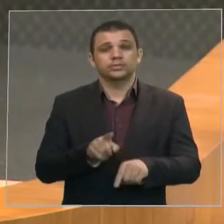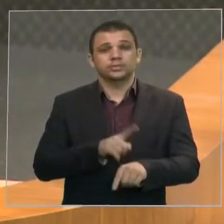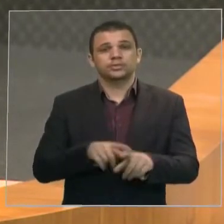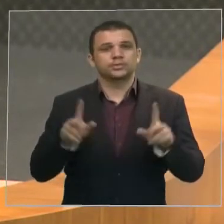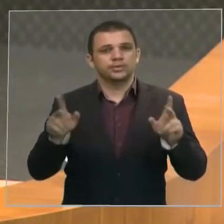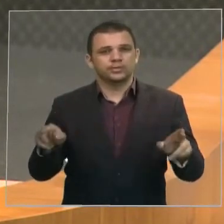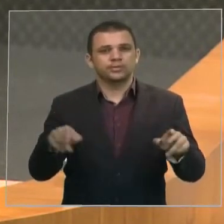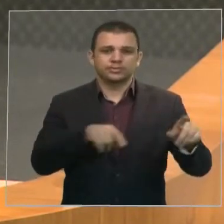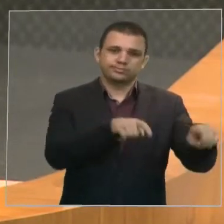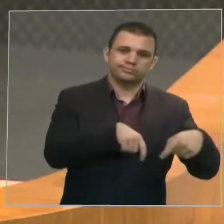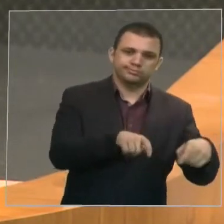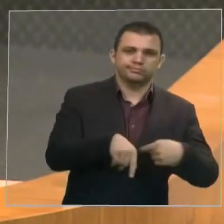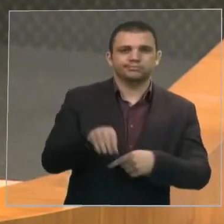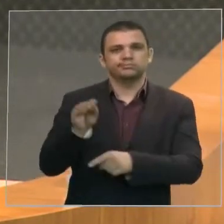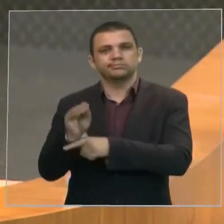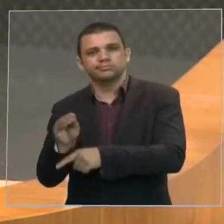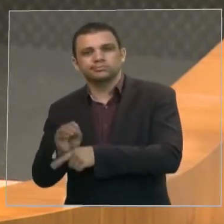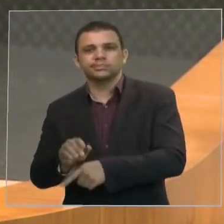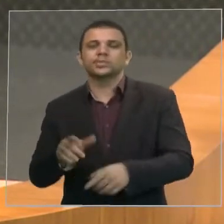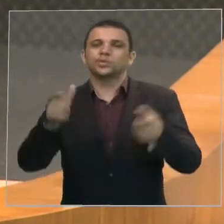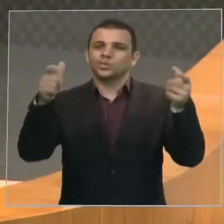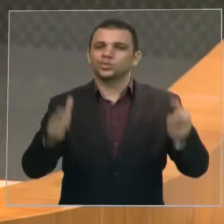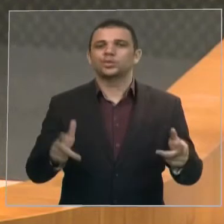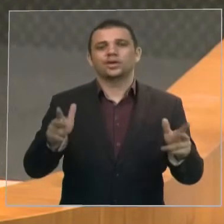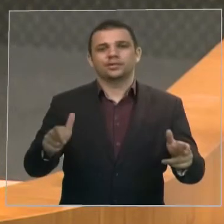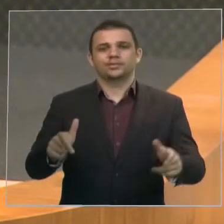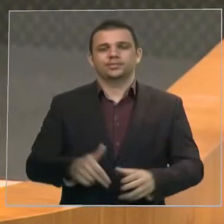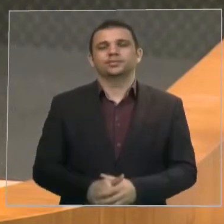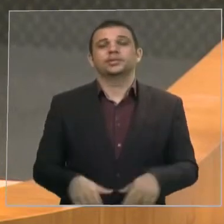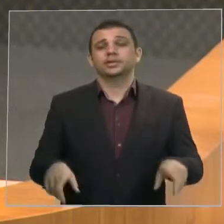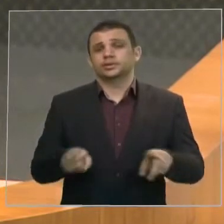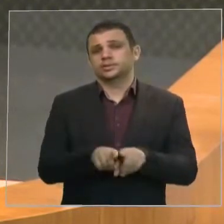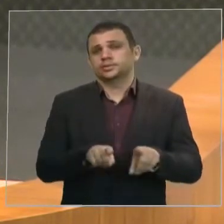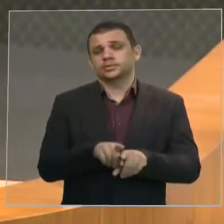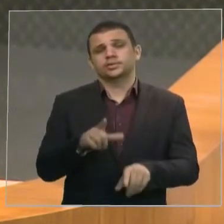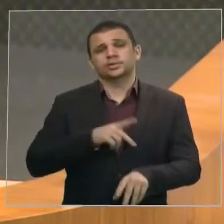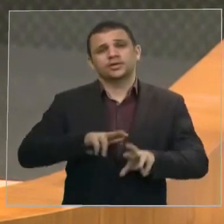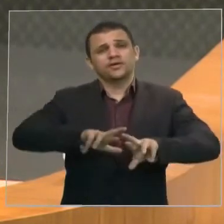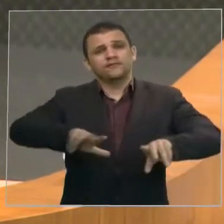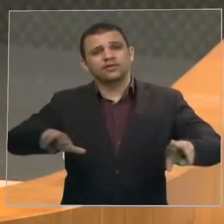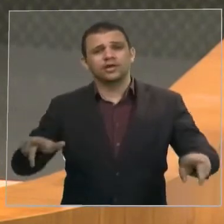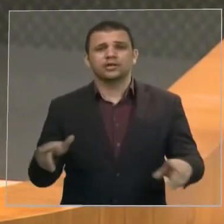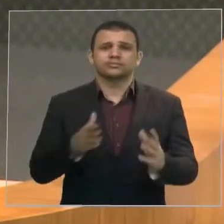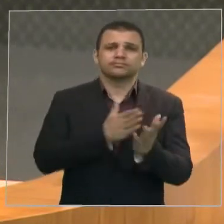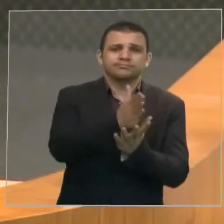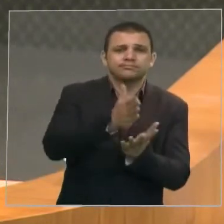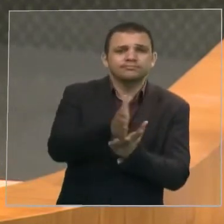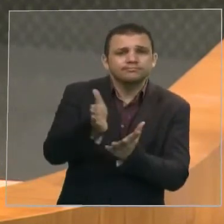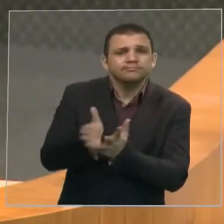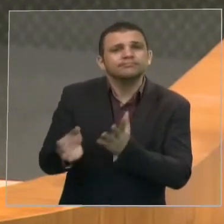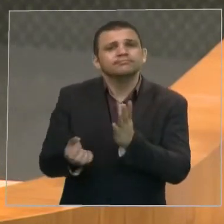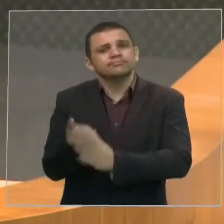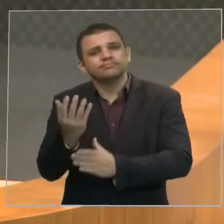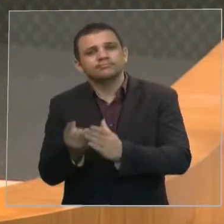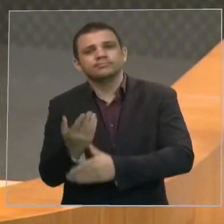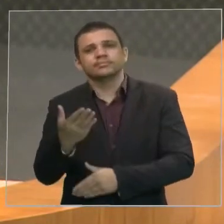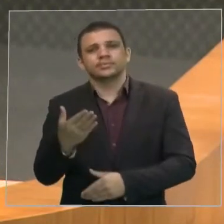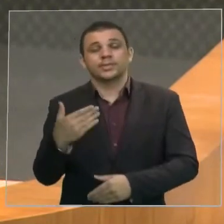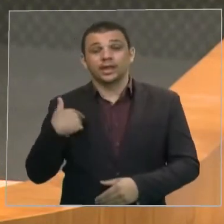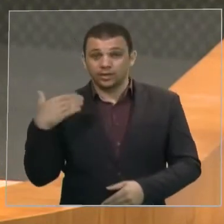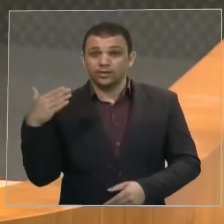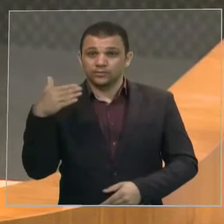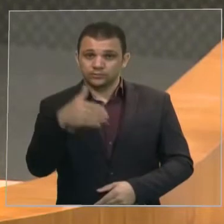iniciativa da agricultura. E várias vertentes de produção, e ali tive a oportunidade de participar da abertura